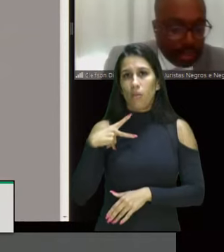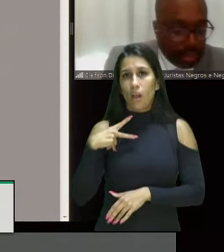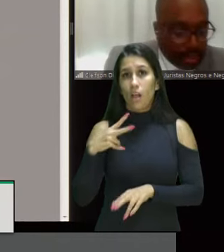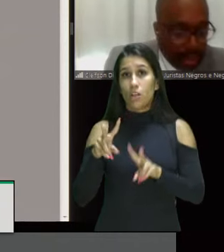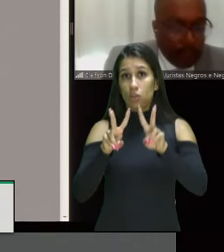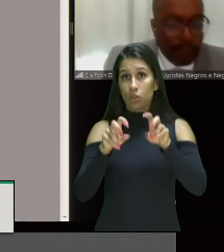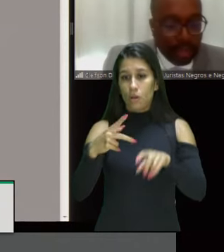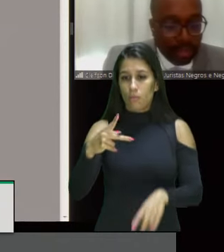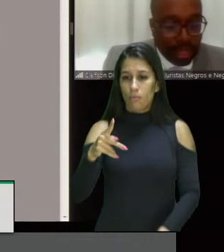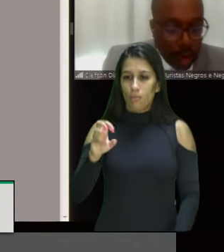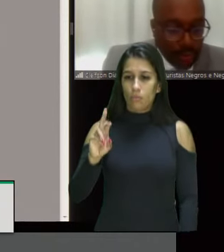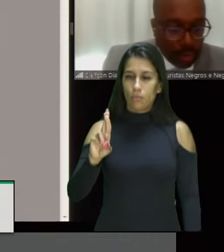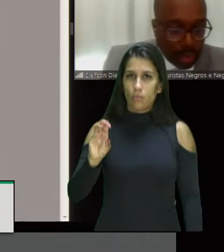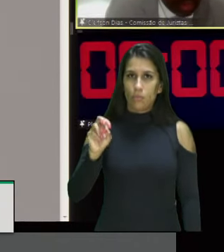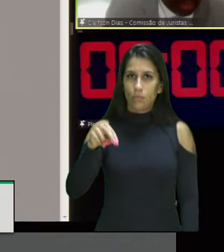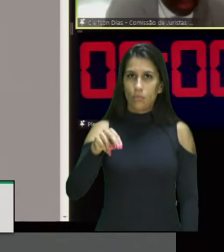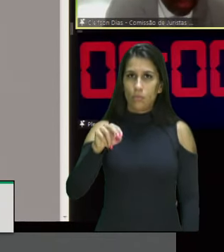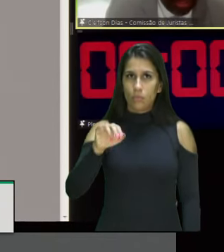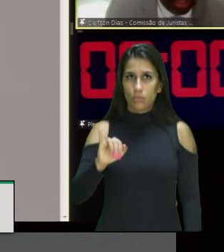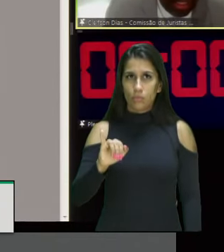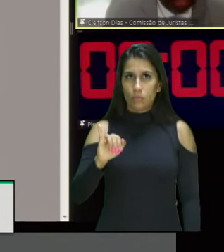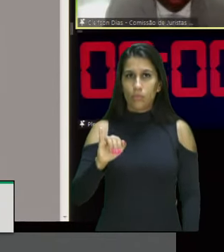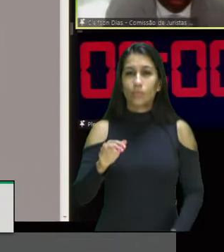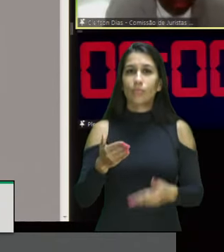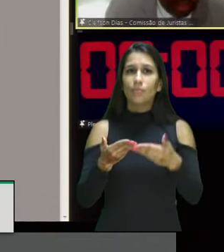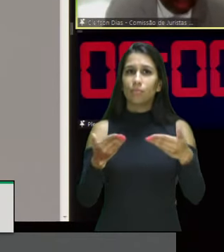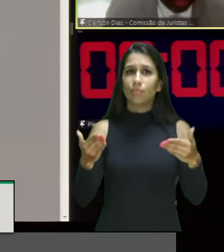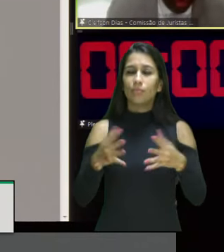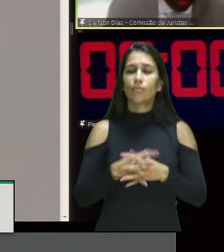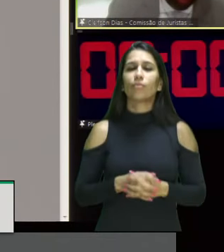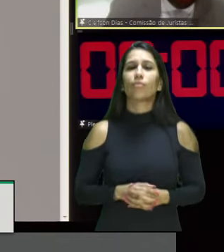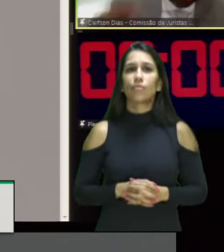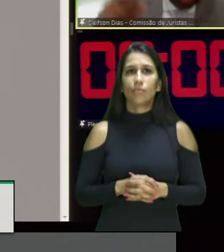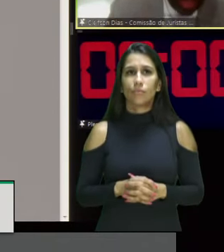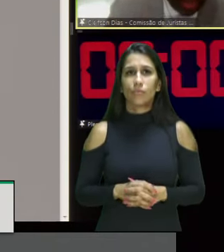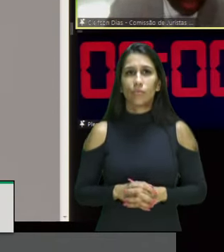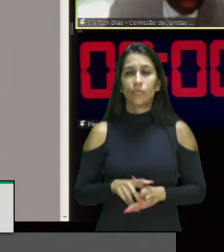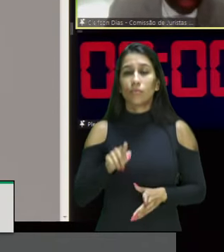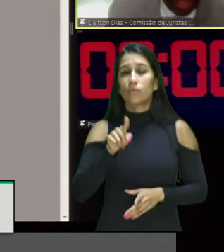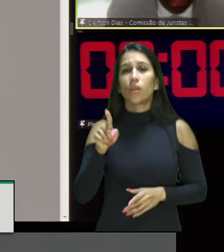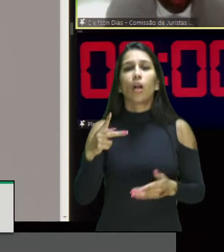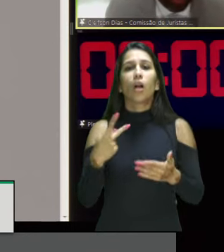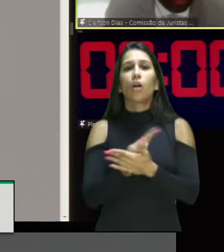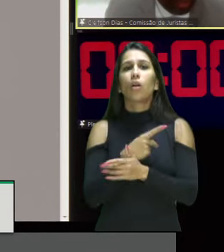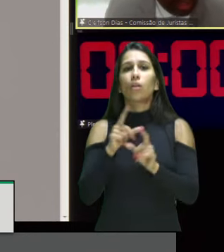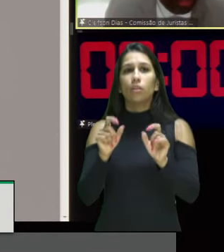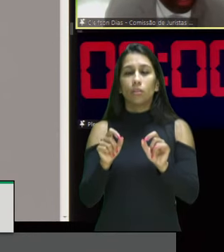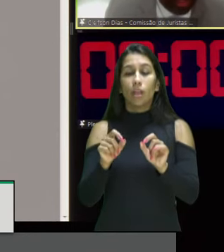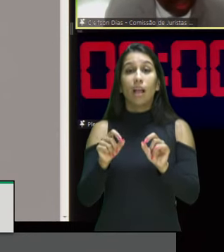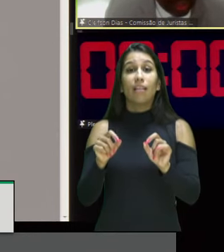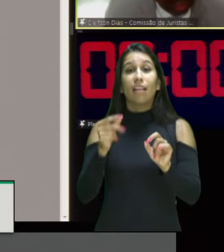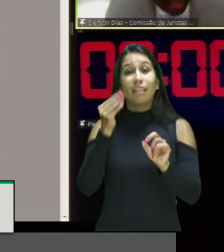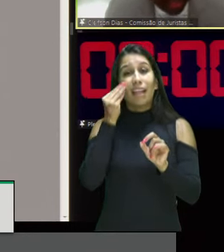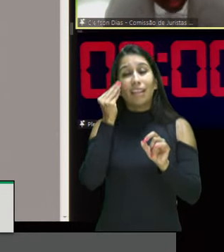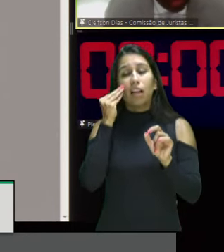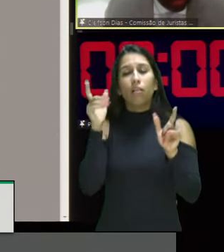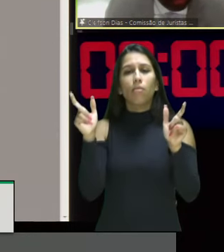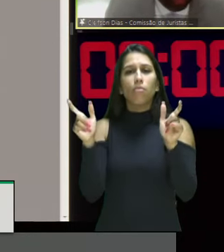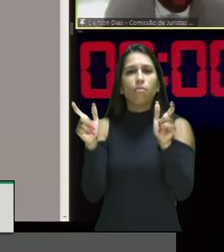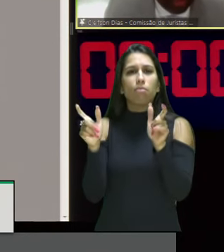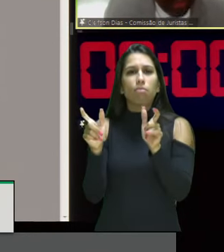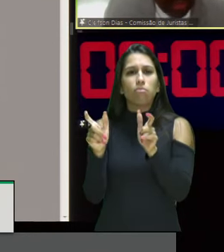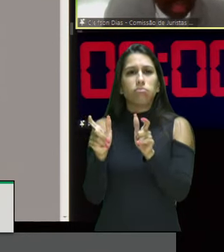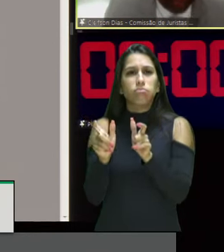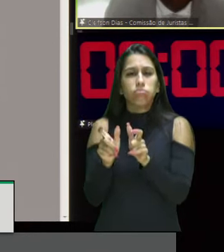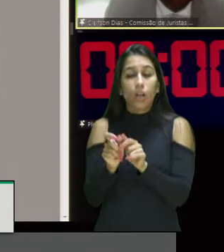sem que uma isenção da nova contribuição lhes substitua. O que pode acarretar em uma redução significativa do número